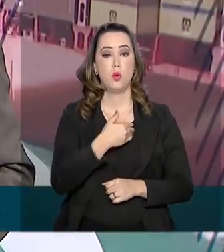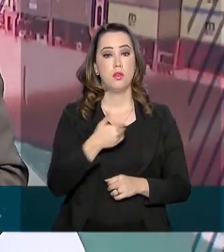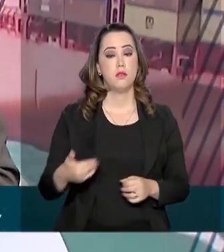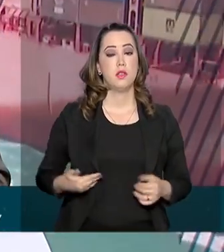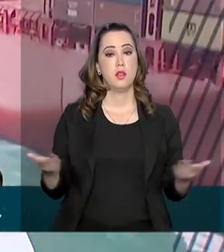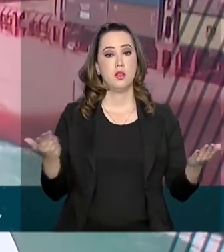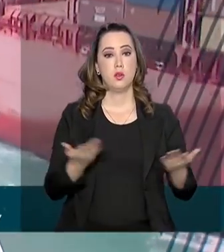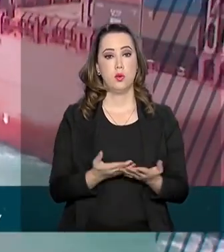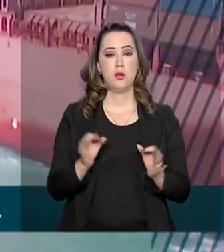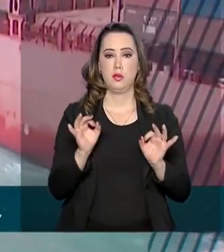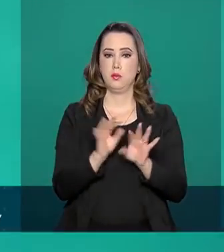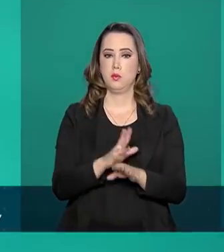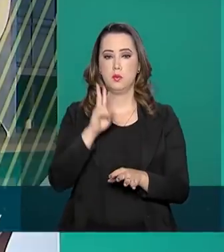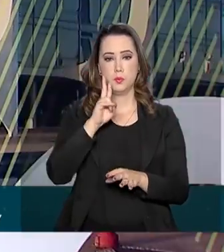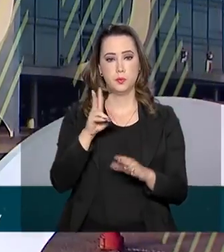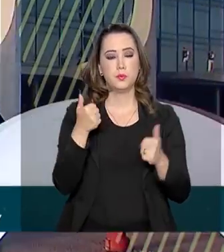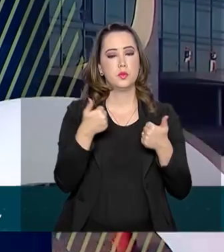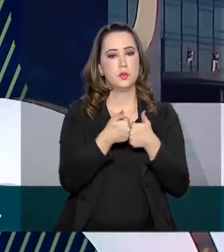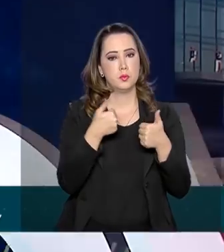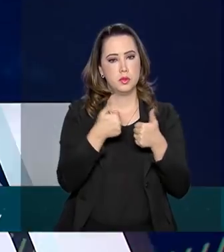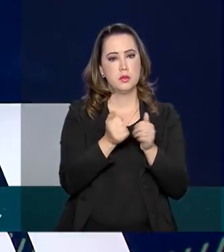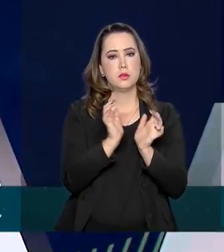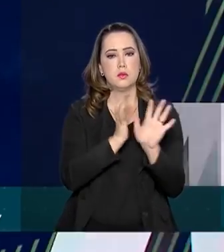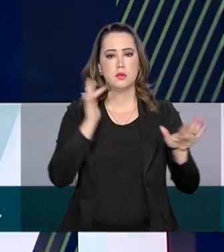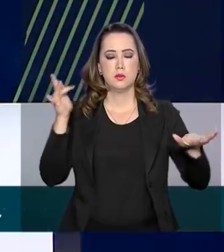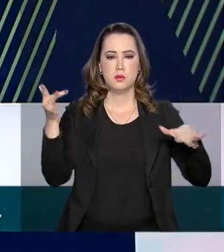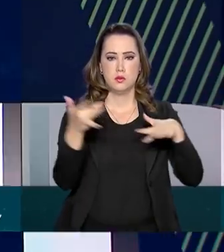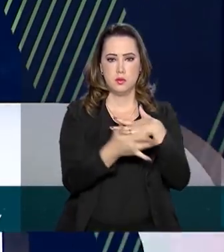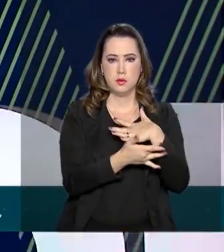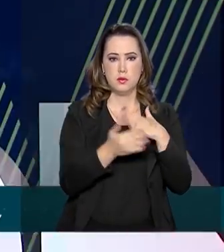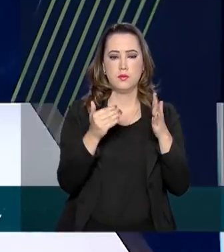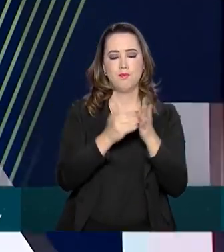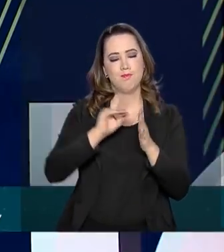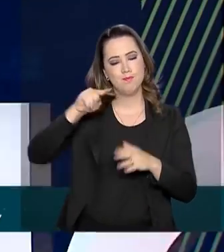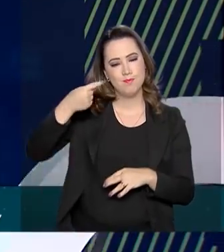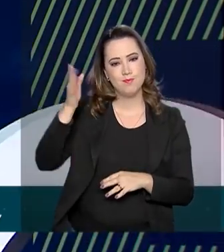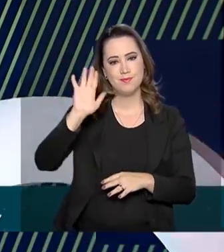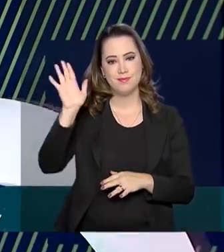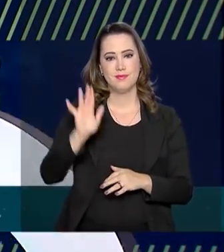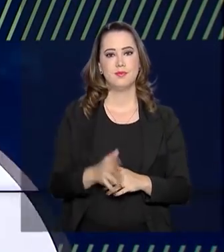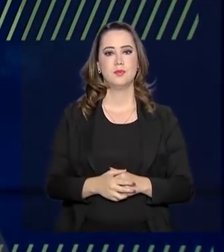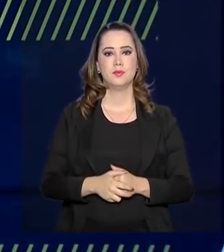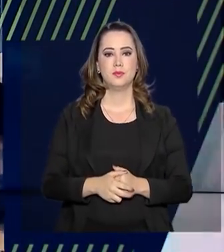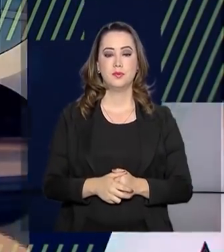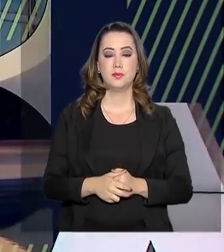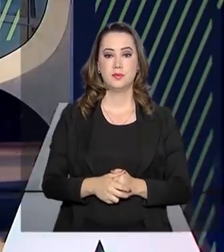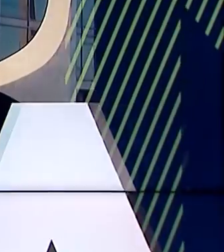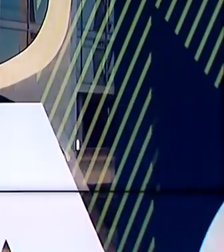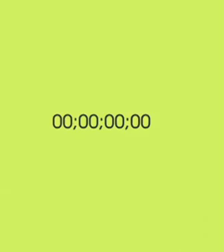agora fica por aqui. Continue nos acompanhando também pelas redes sociais. Até a próxima edição.